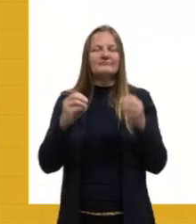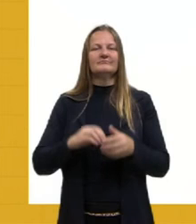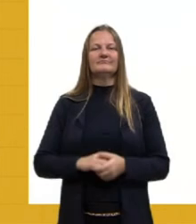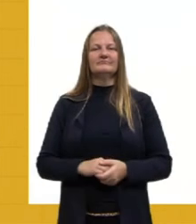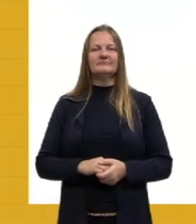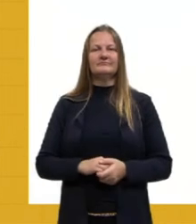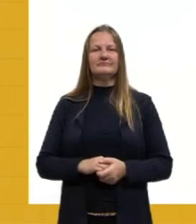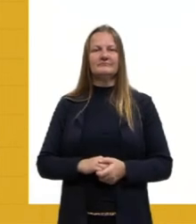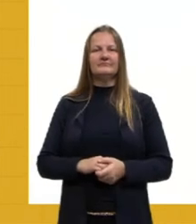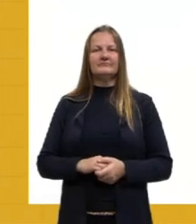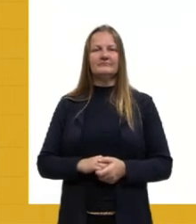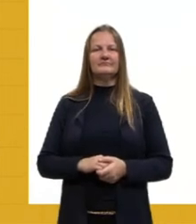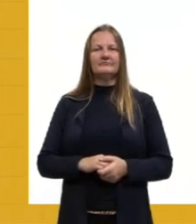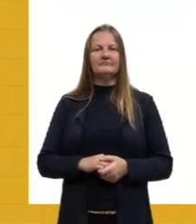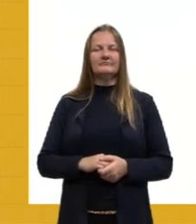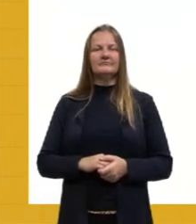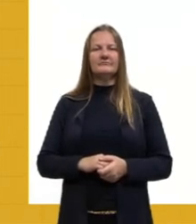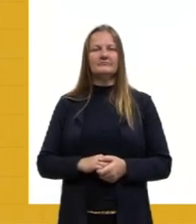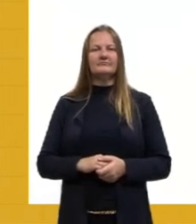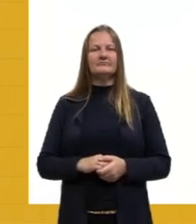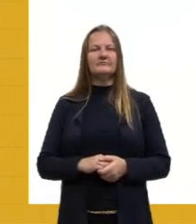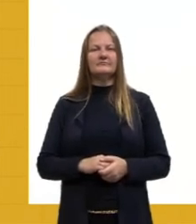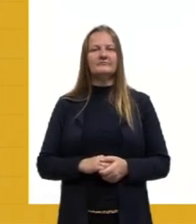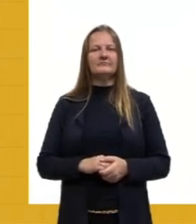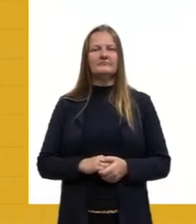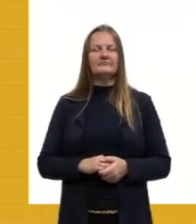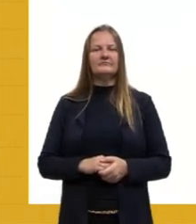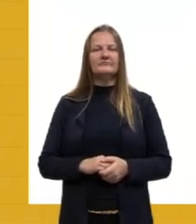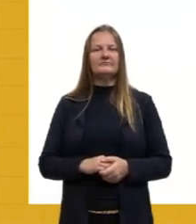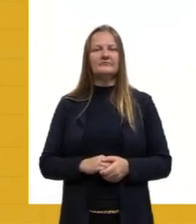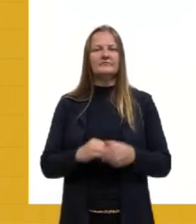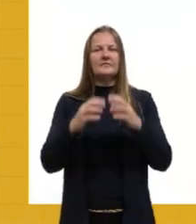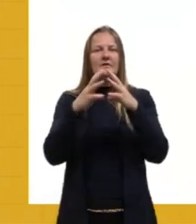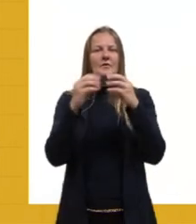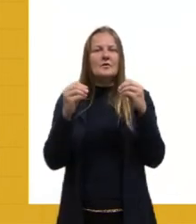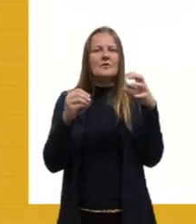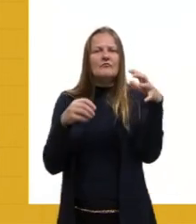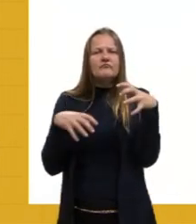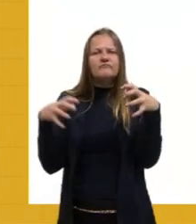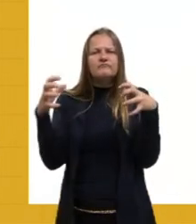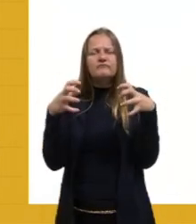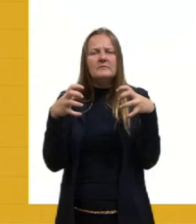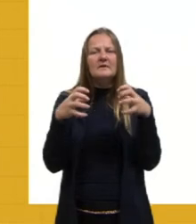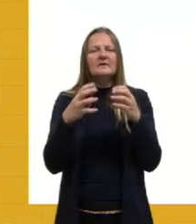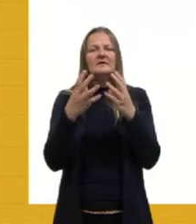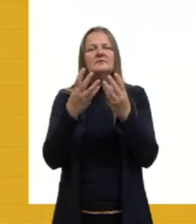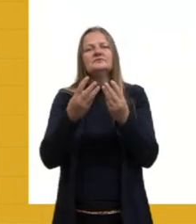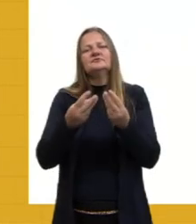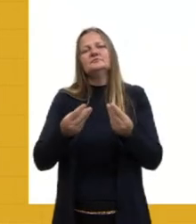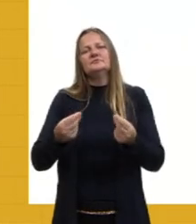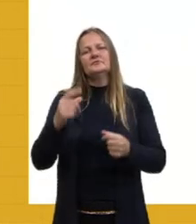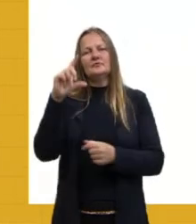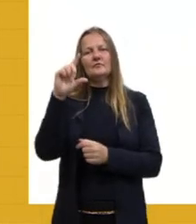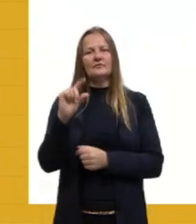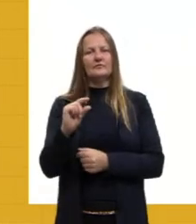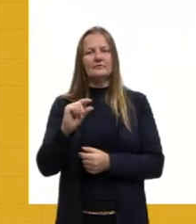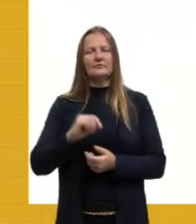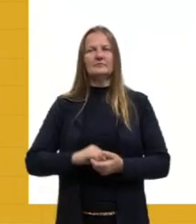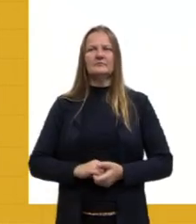Então, extinguiu-se a preguiça gigante, diminuiu a flora. Certo?